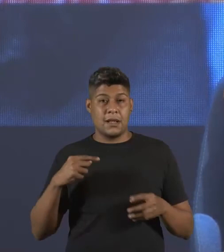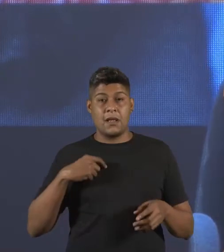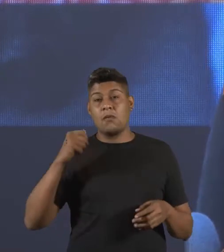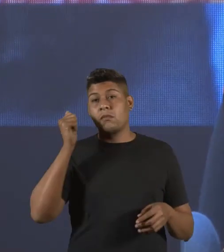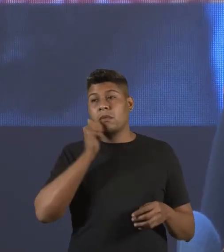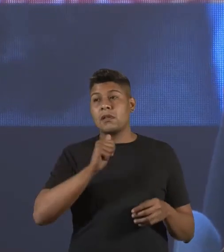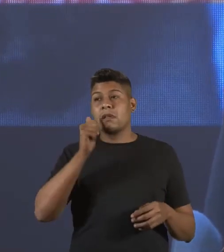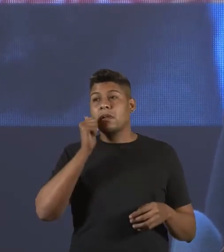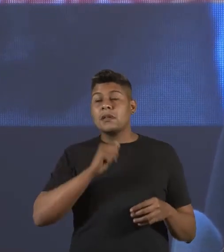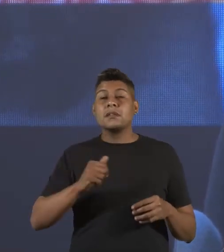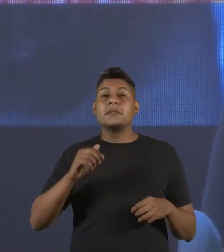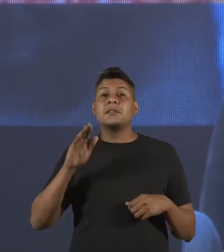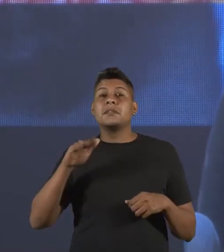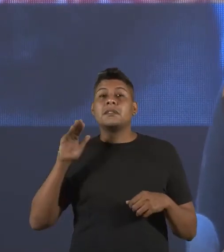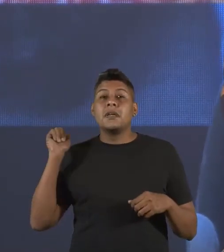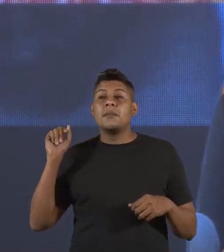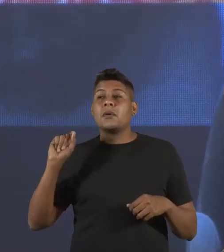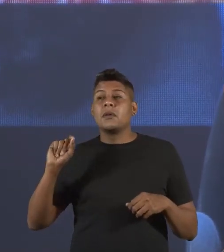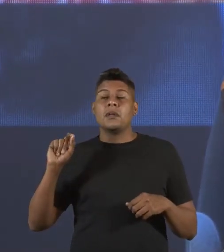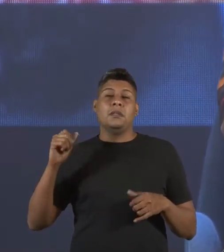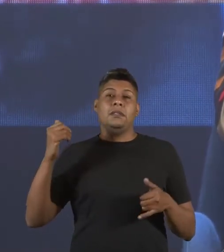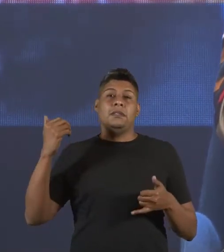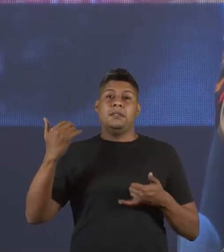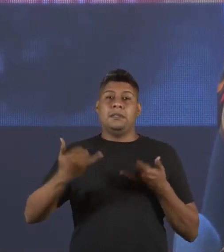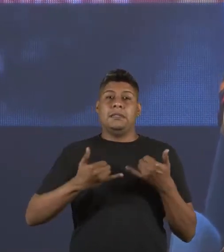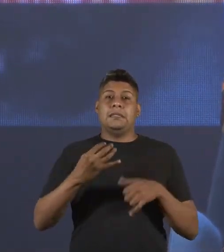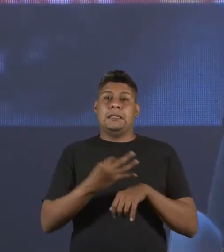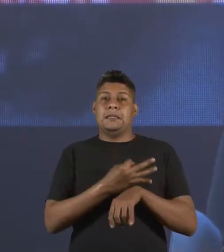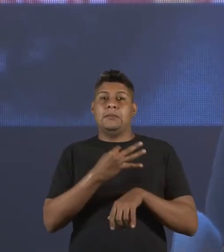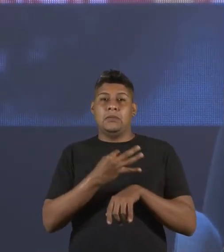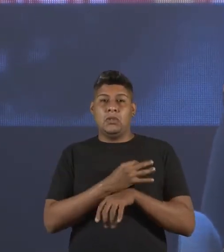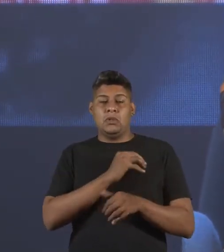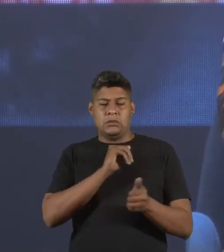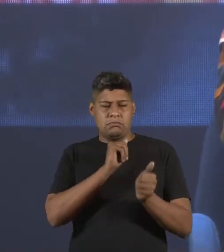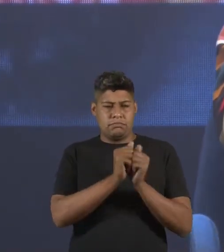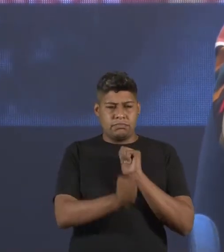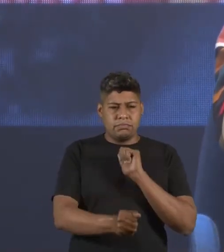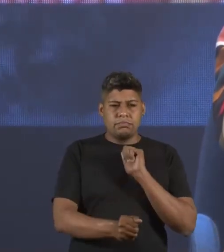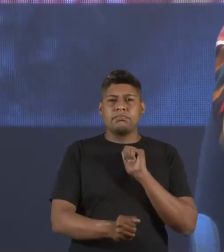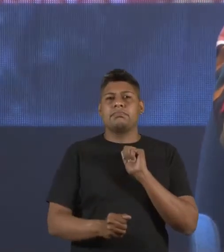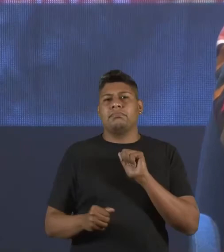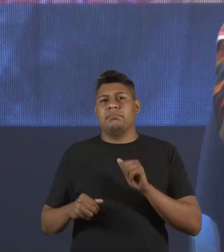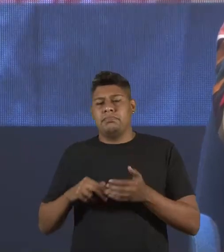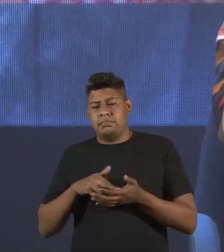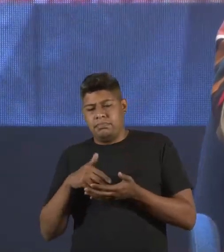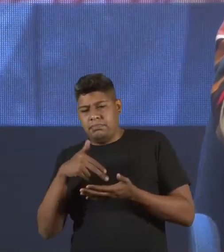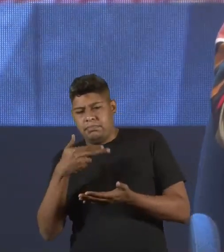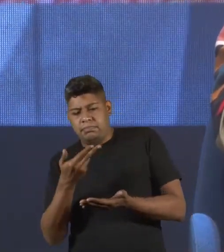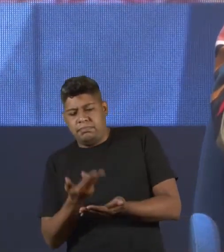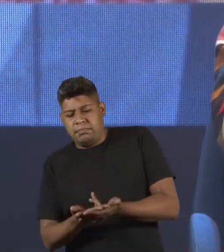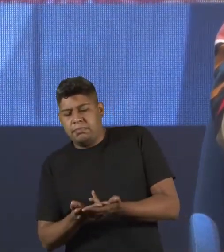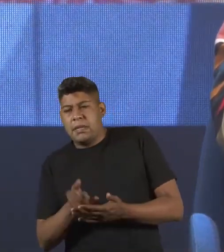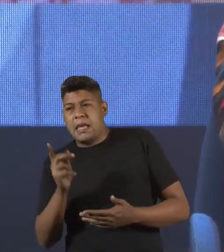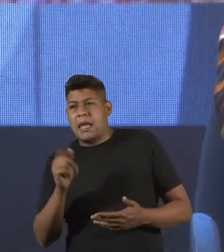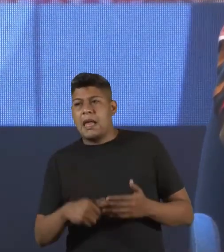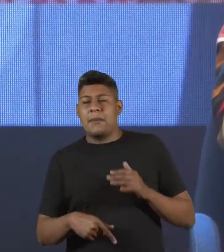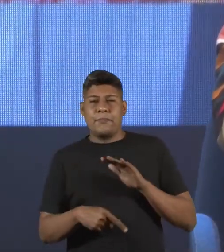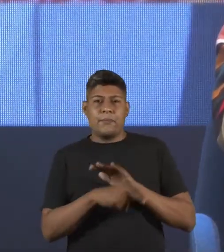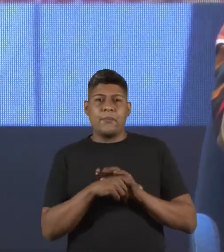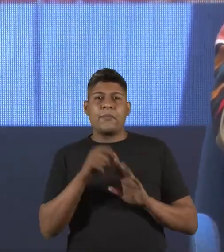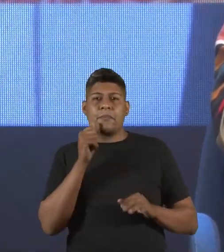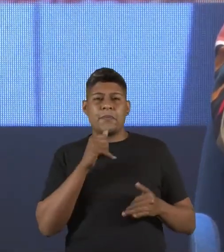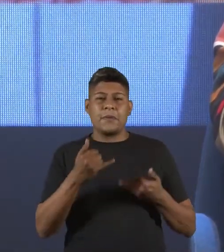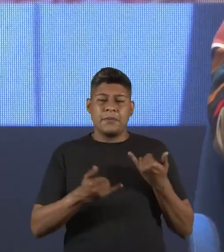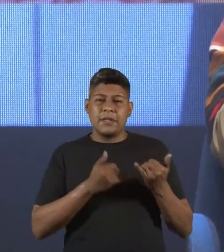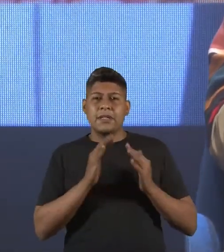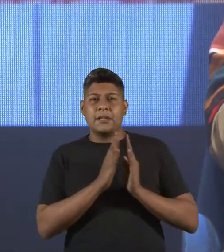menina, o que a gente podia dizer, uma menina moleca. Jogava futebol, ralava o joelho, não era aquele estereótipo da menina que